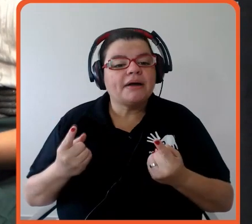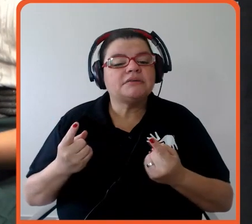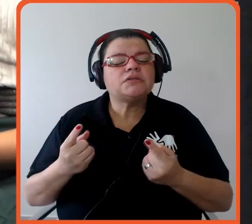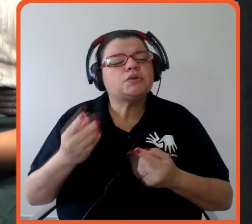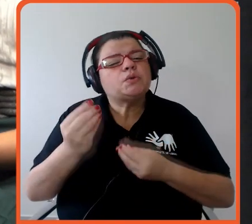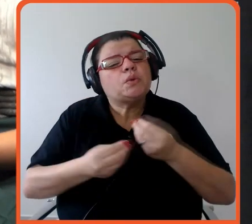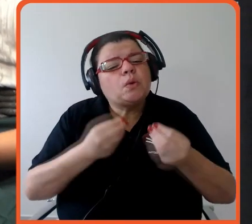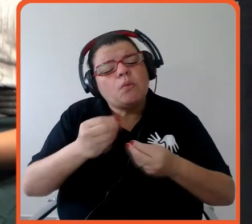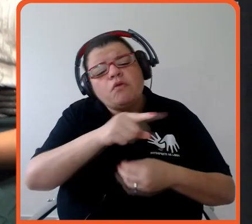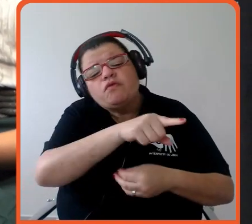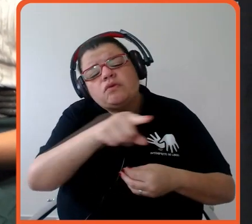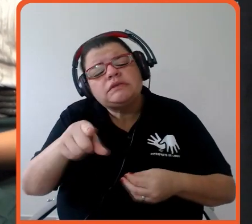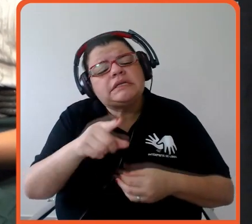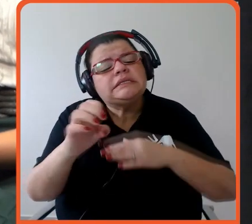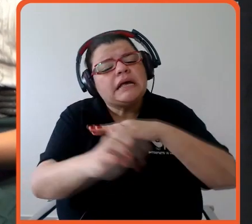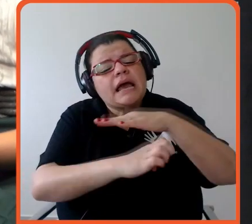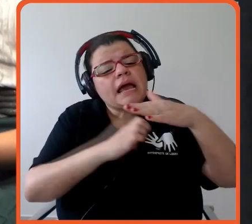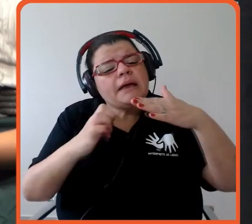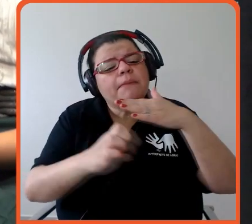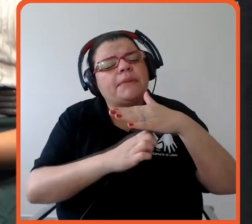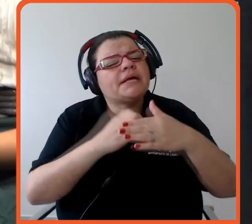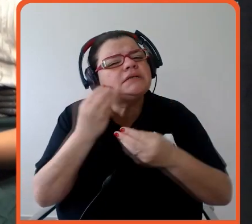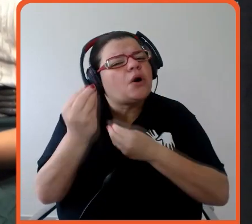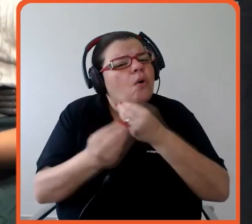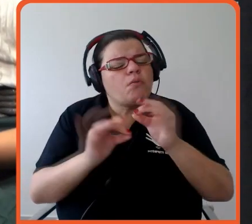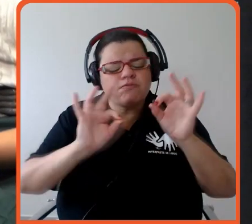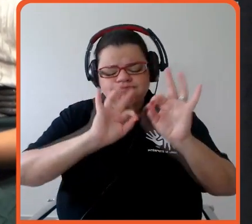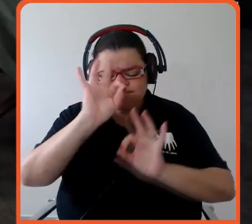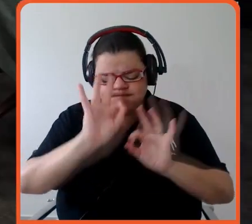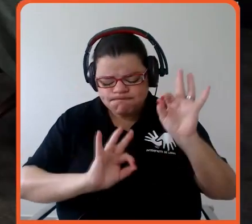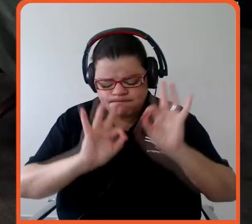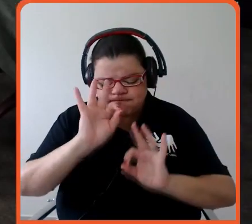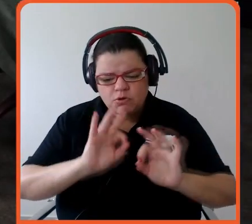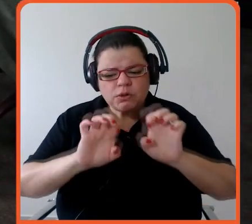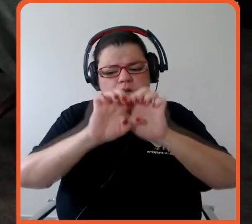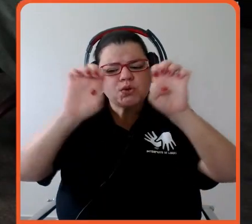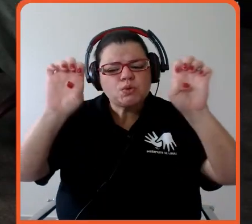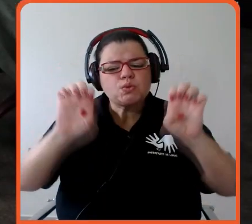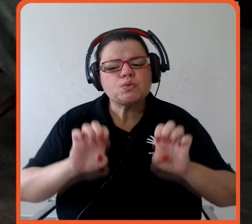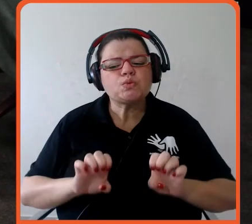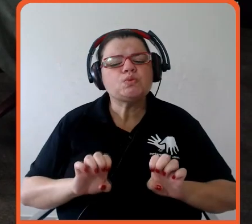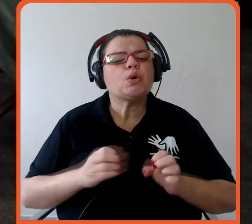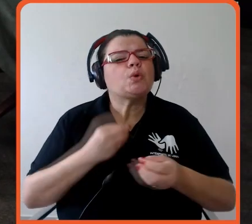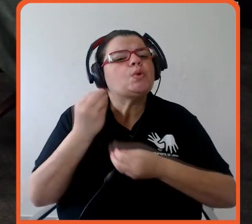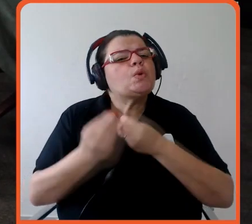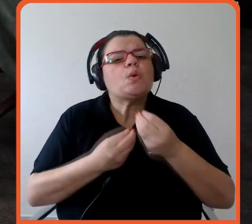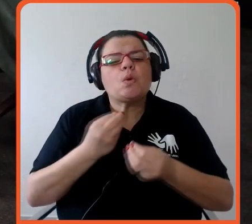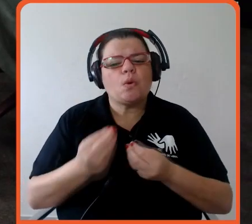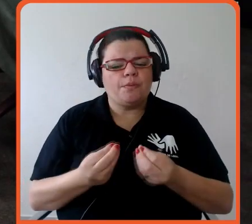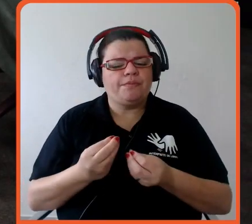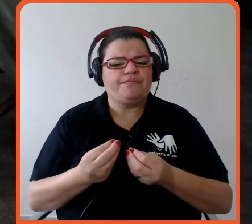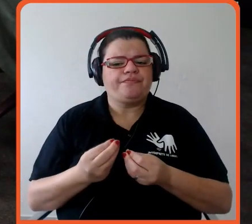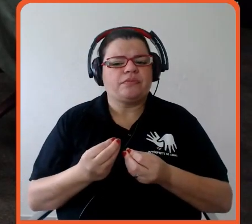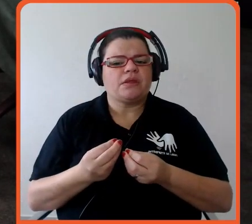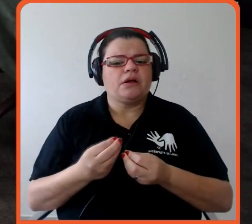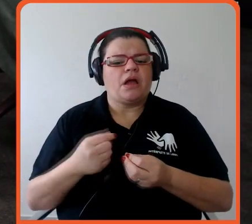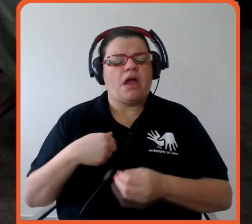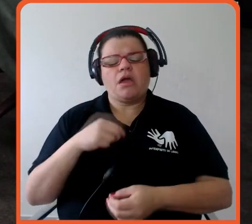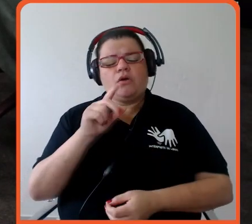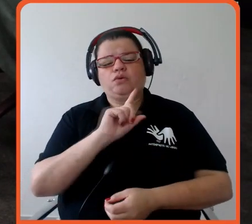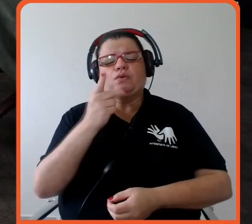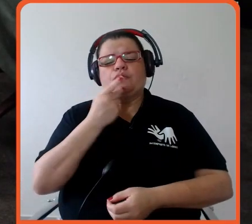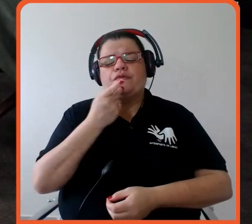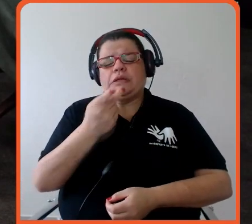empresas deveriam se estruturar nesse sentido, né, Cristiano? Então, assim, nunca olhei para a questão de mudança do clima,